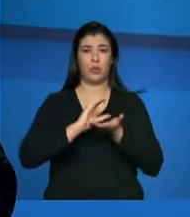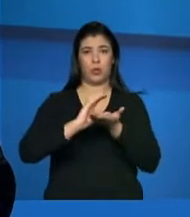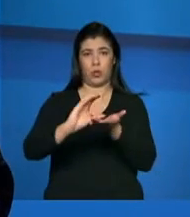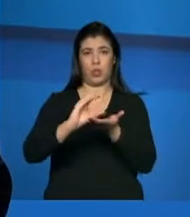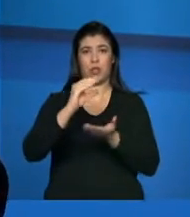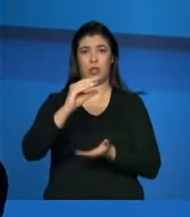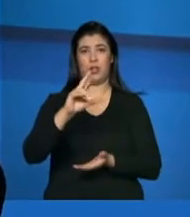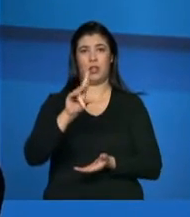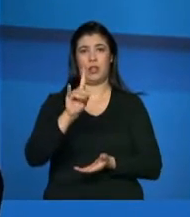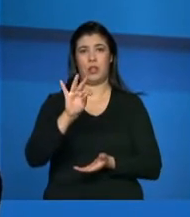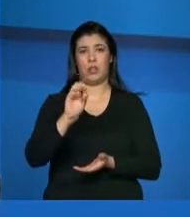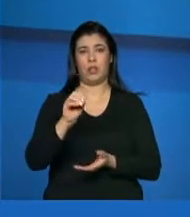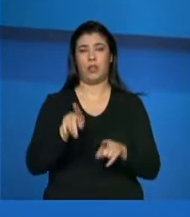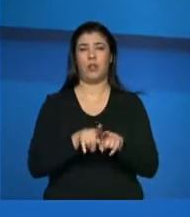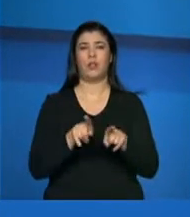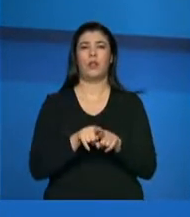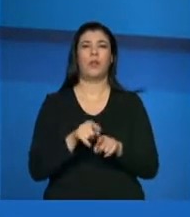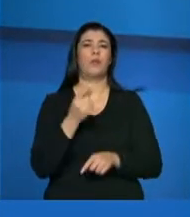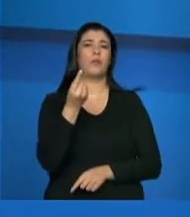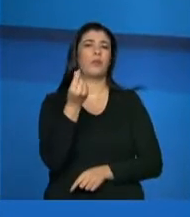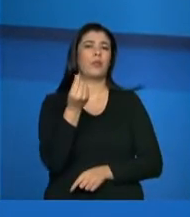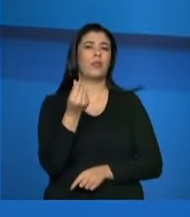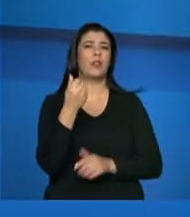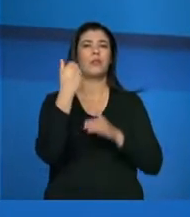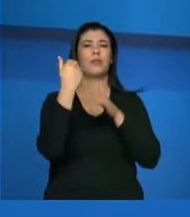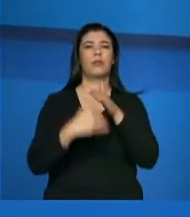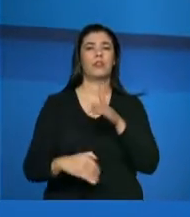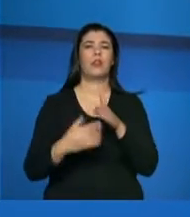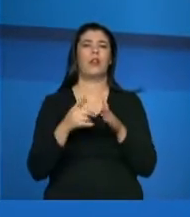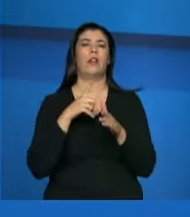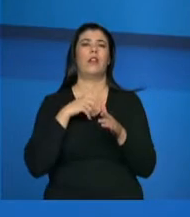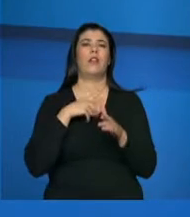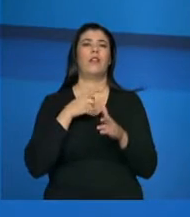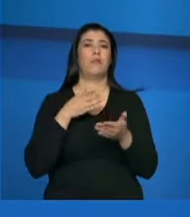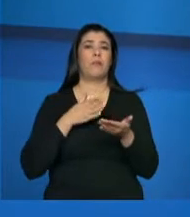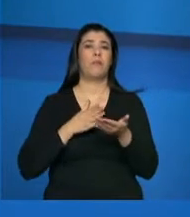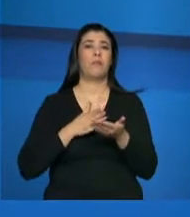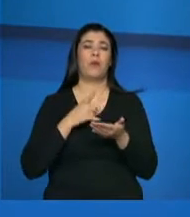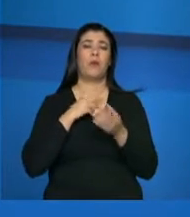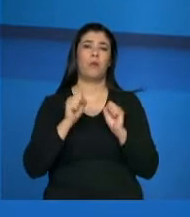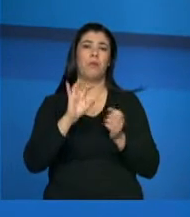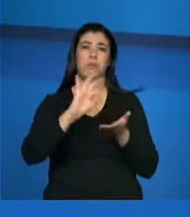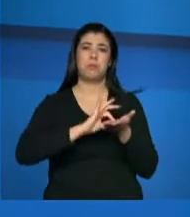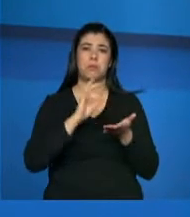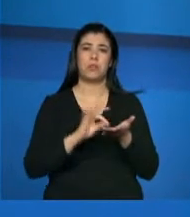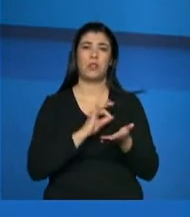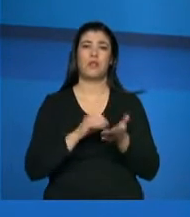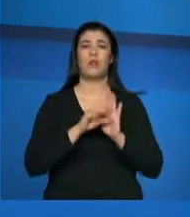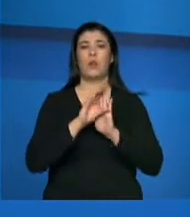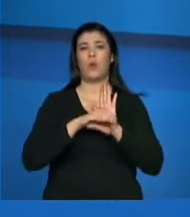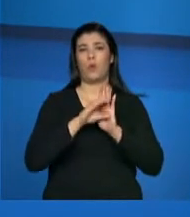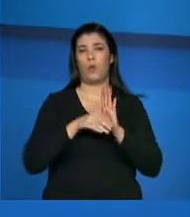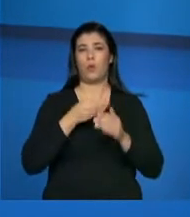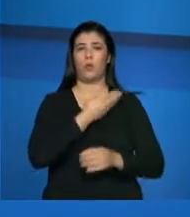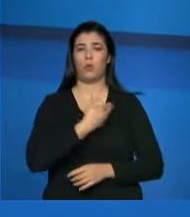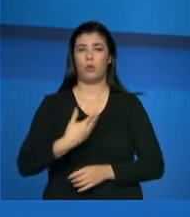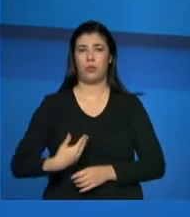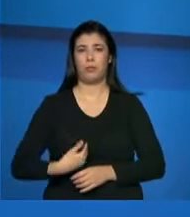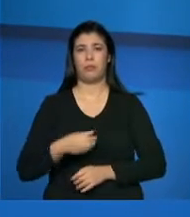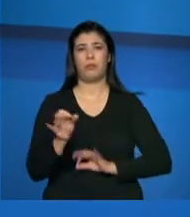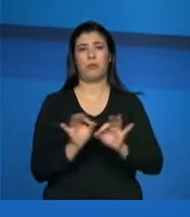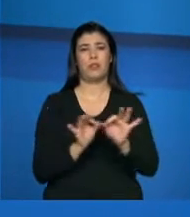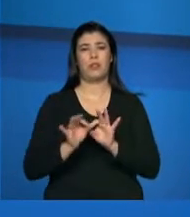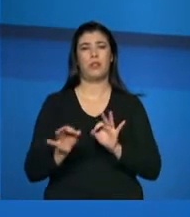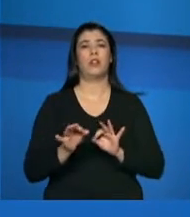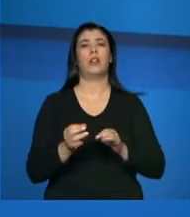Acho que a gente, a tarifa social, isenção de concurso, tarifa de concurso público, né? Claro. Que é uma parceria com o Ministério do Planejamento, que permite a